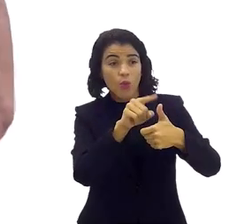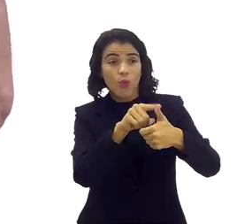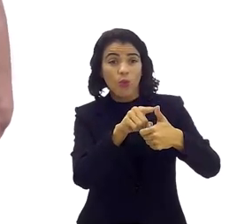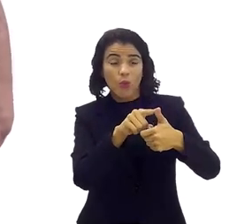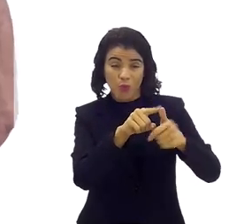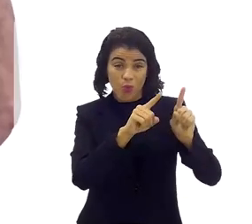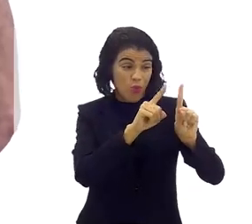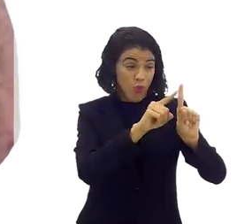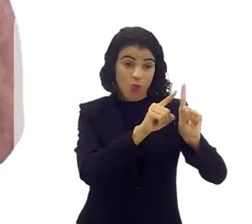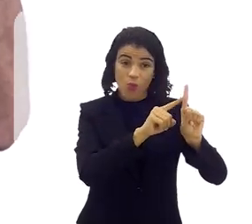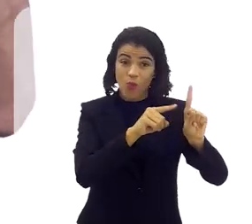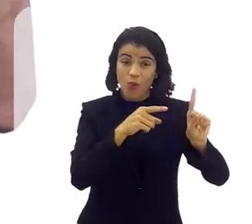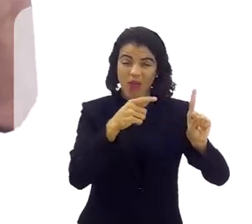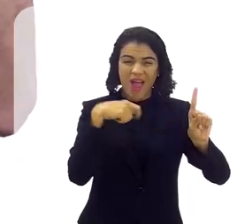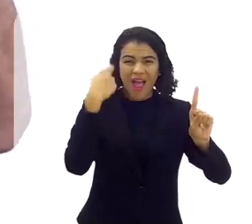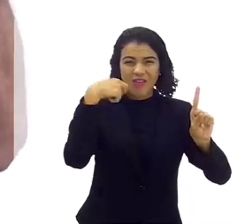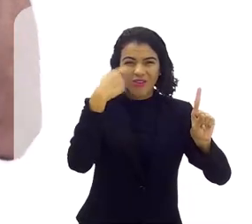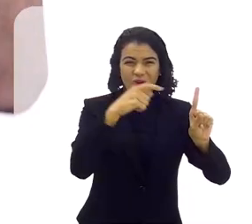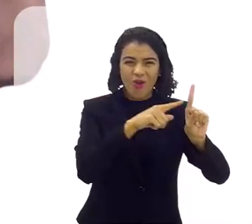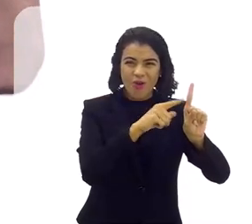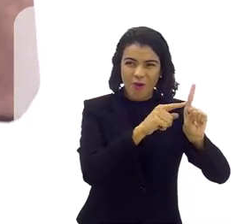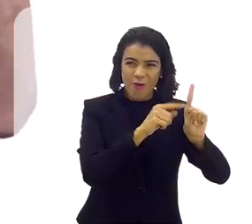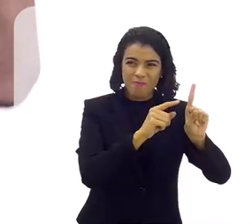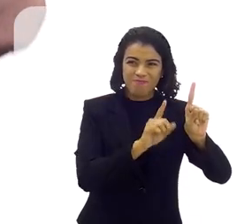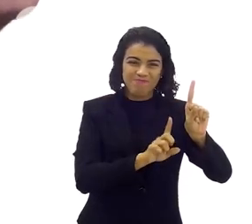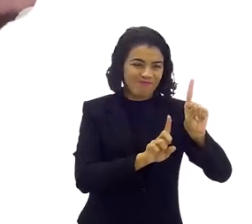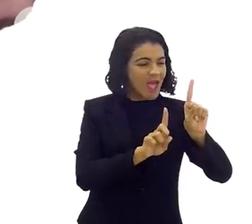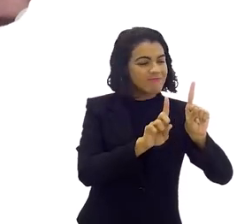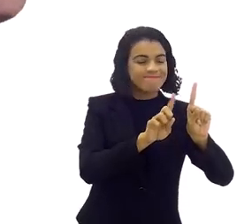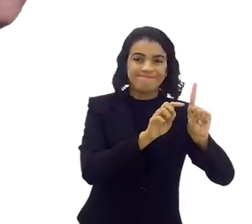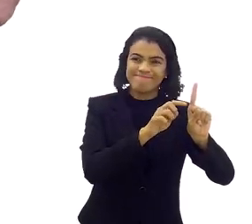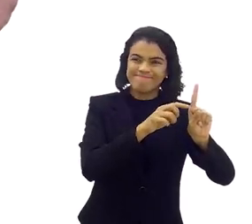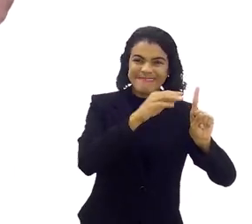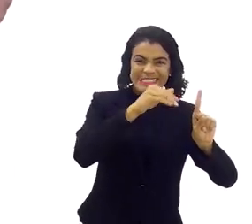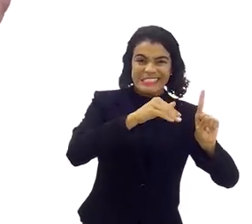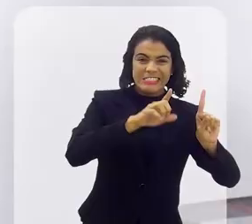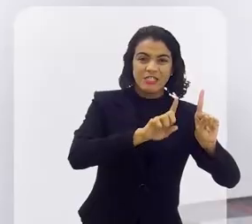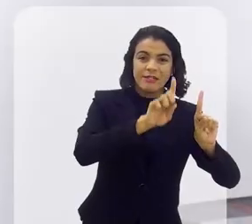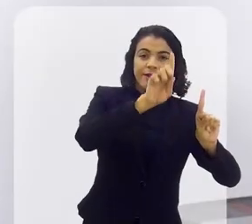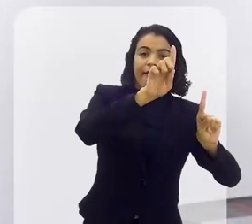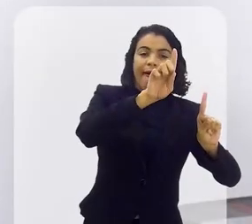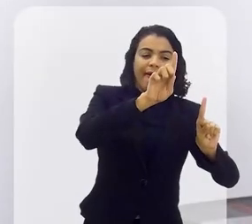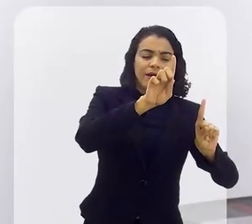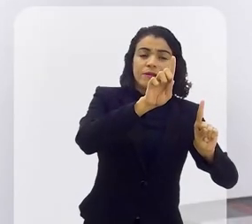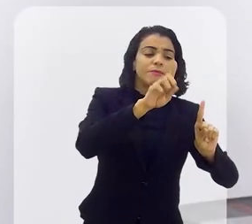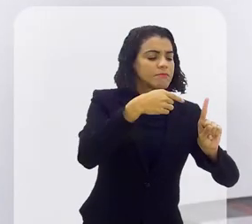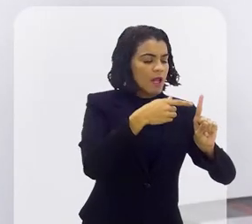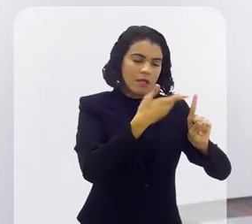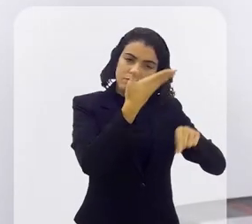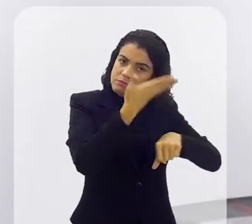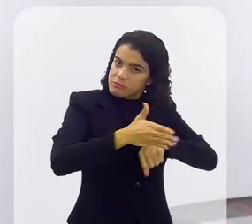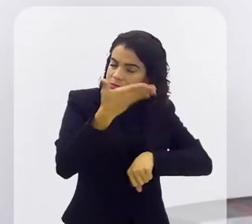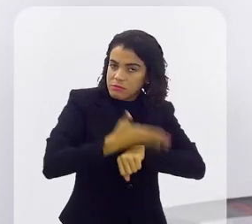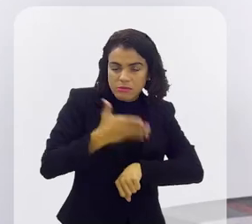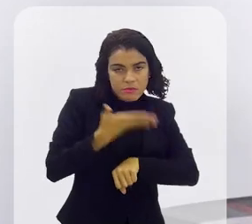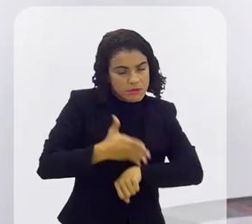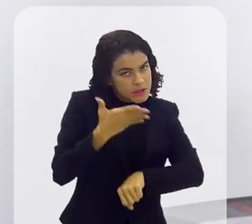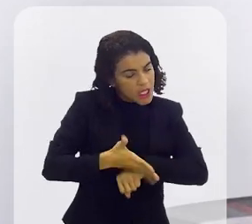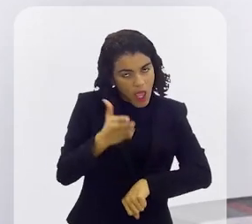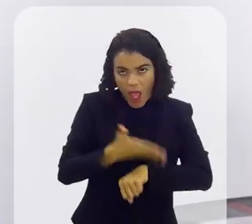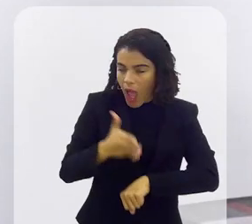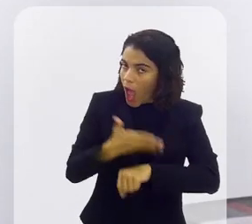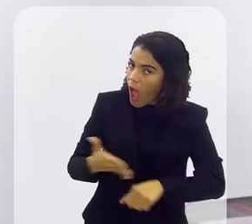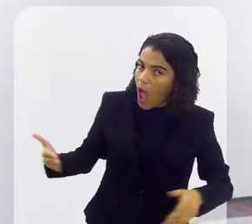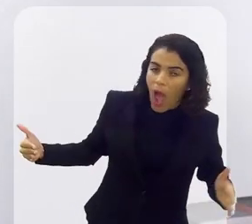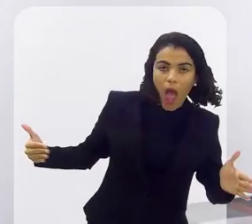ver que tem um ator num diálogo que está está desfocando aquilo ali você para interrompe vamos